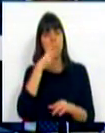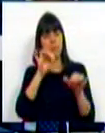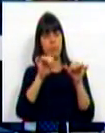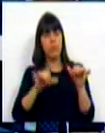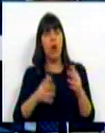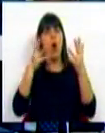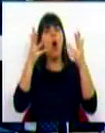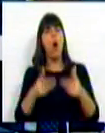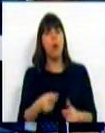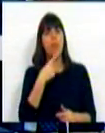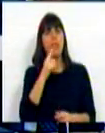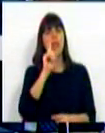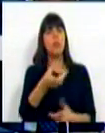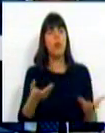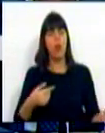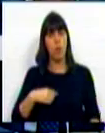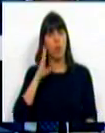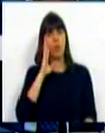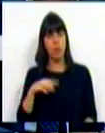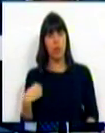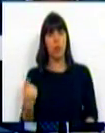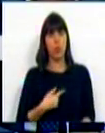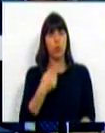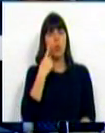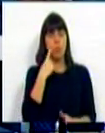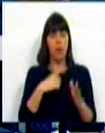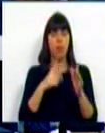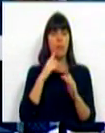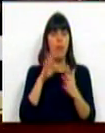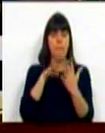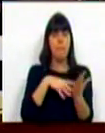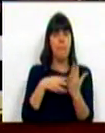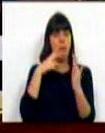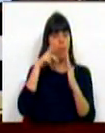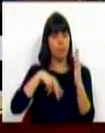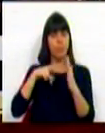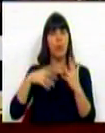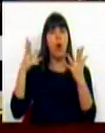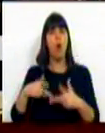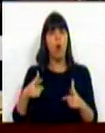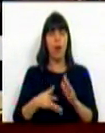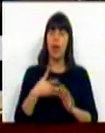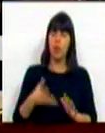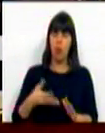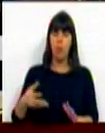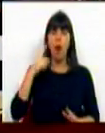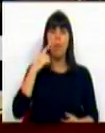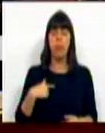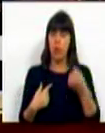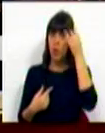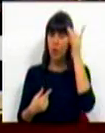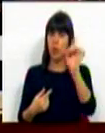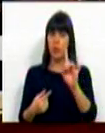a que orçamento se refere. Eu sei e todos reconhecemos que a leitura dos mapas do orçamento é complexa. Não se